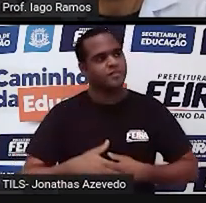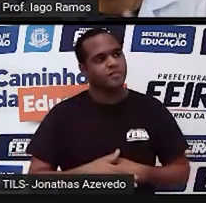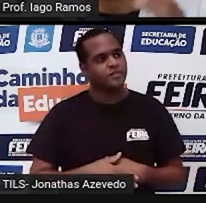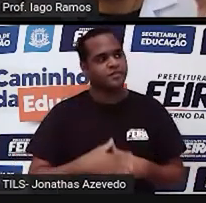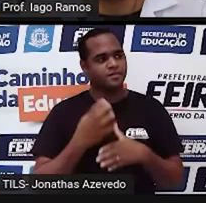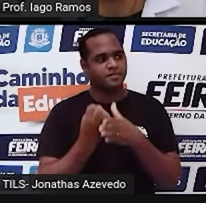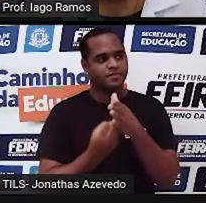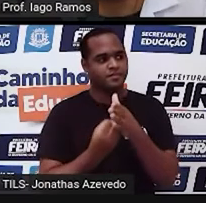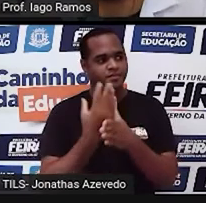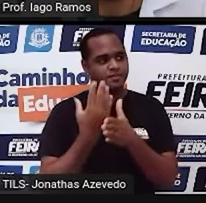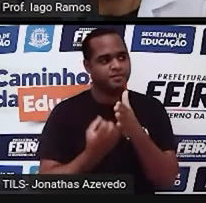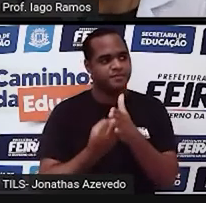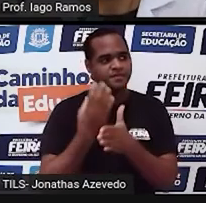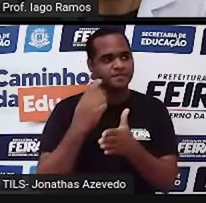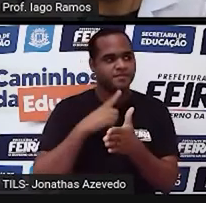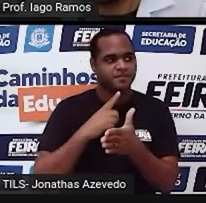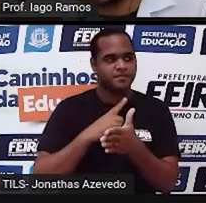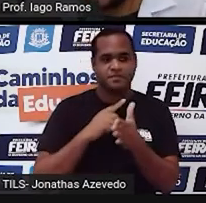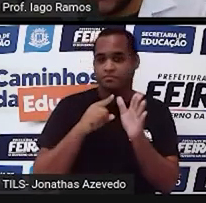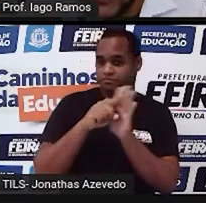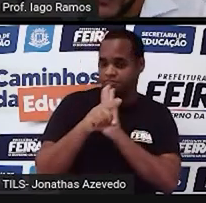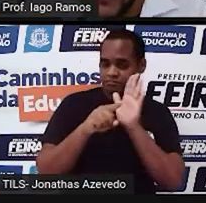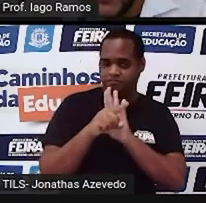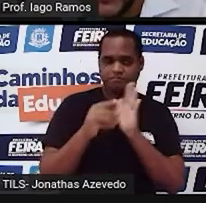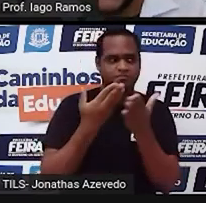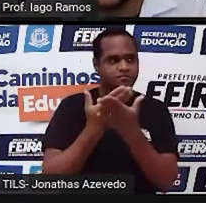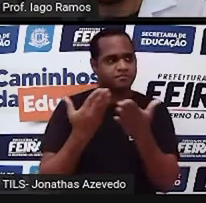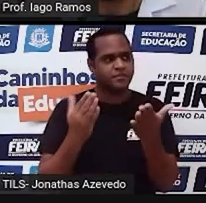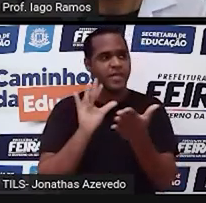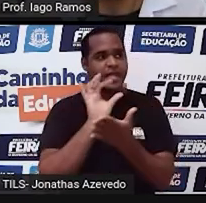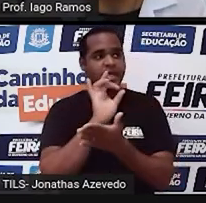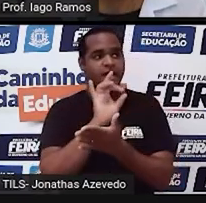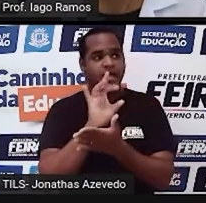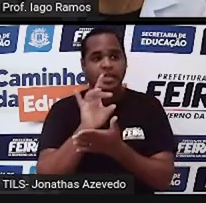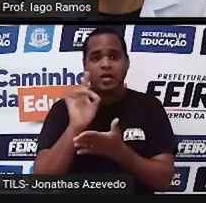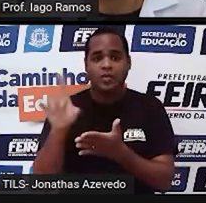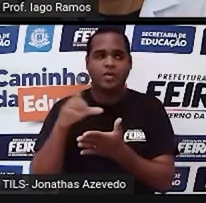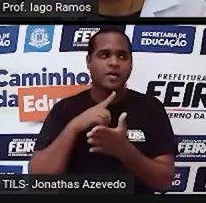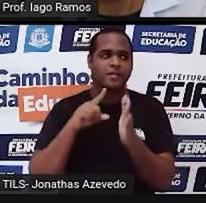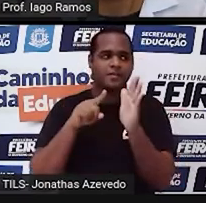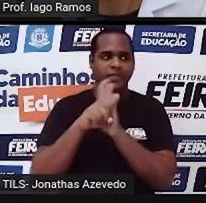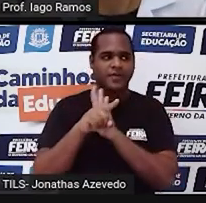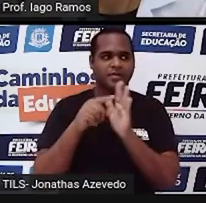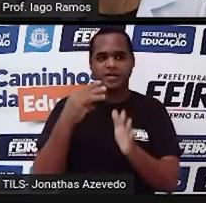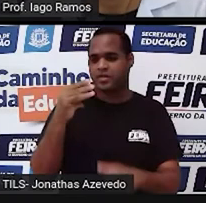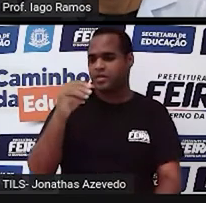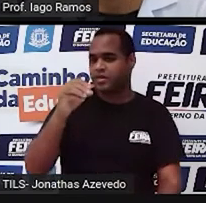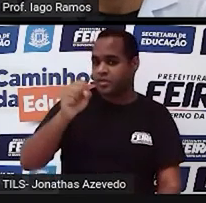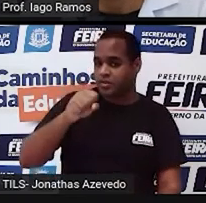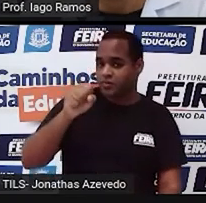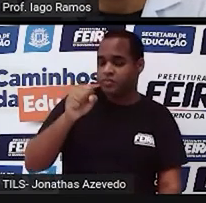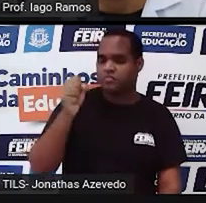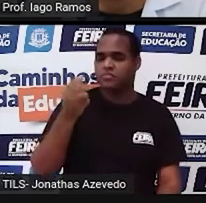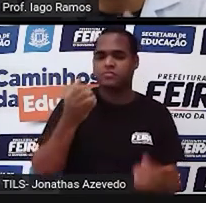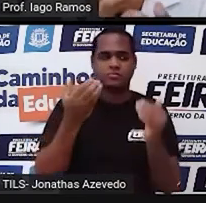aparecer algumas perguntas. Cada pergunta vai ter aí 30 segundos para que você